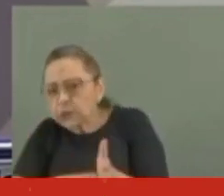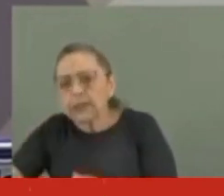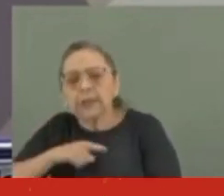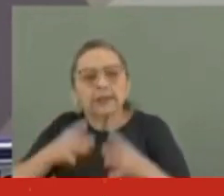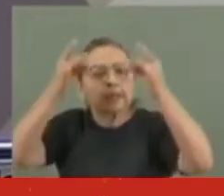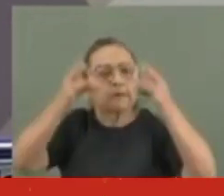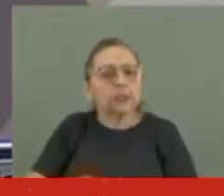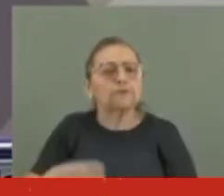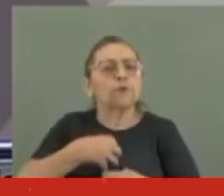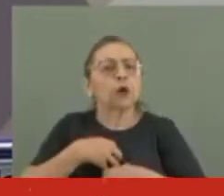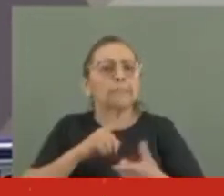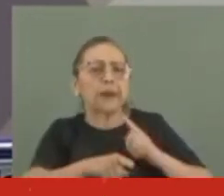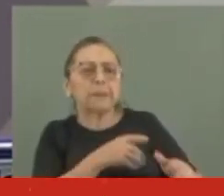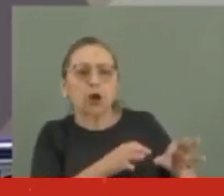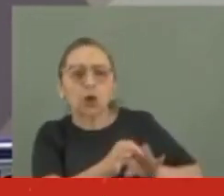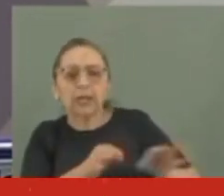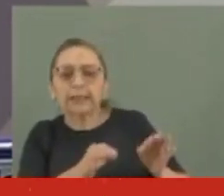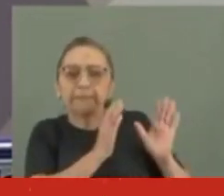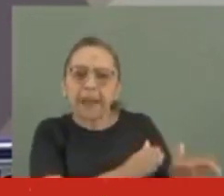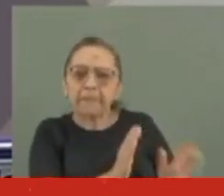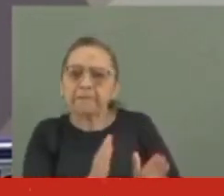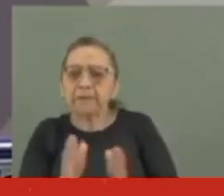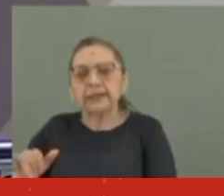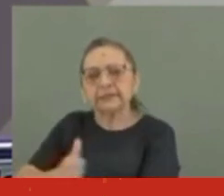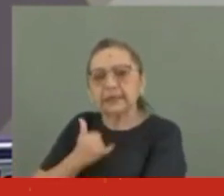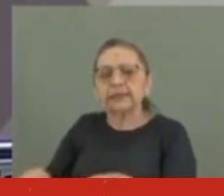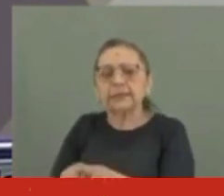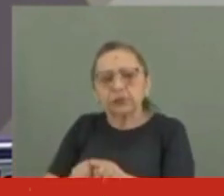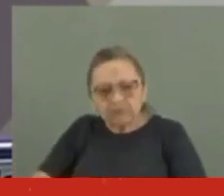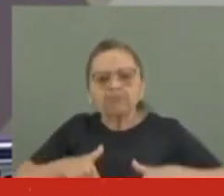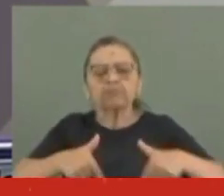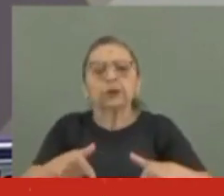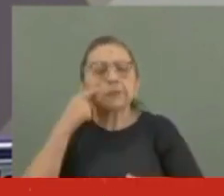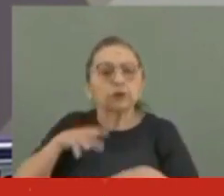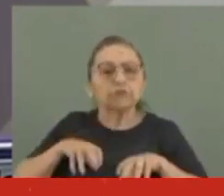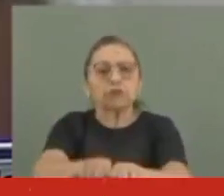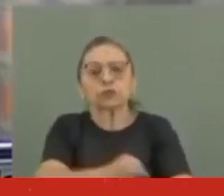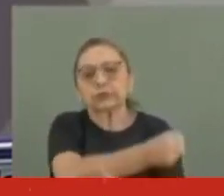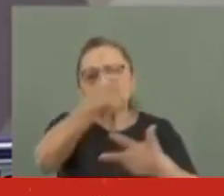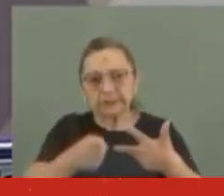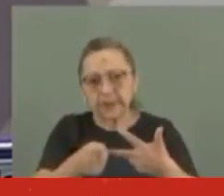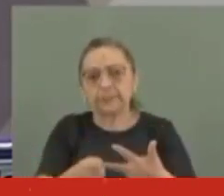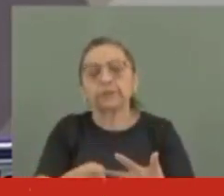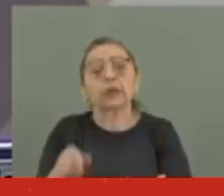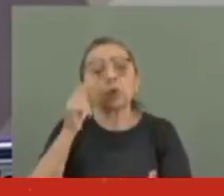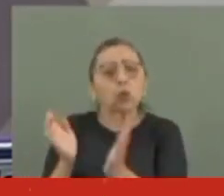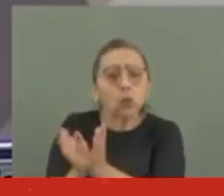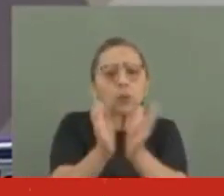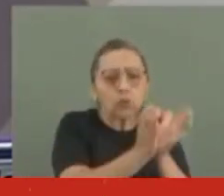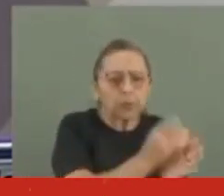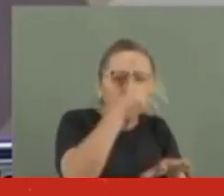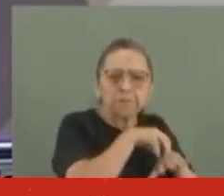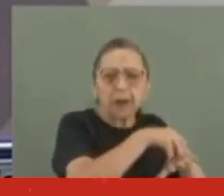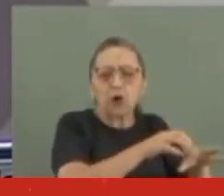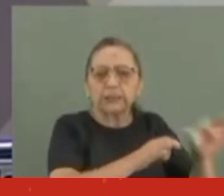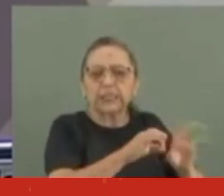definiram de forma coordenada datas, percurso e estratégia de enfrentamento e ocupação dos espaços. Caravanas foram organizadas